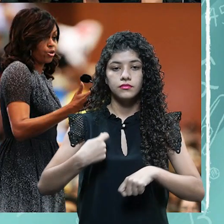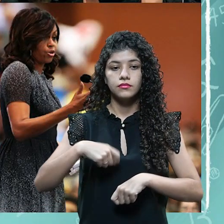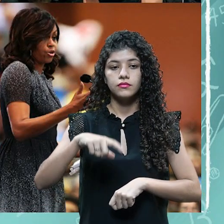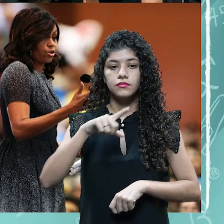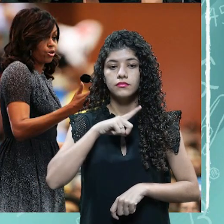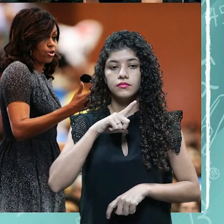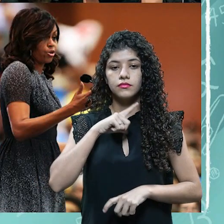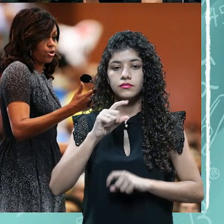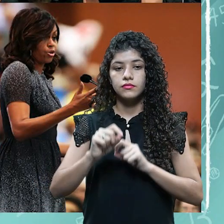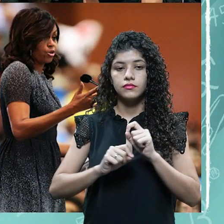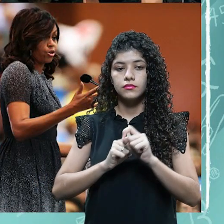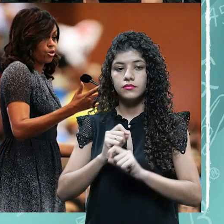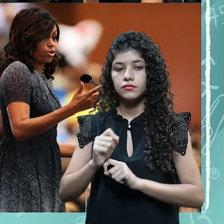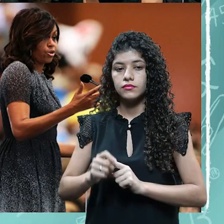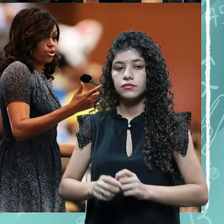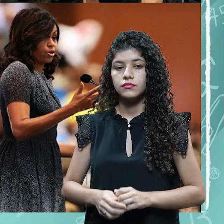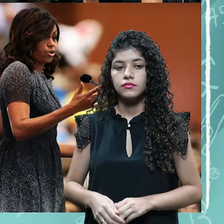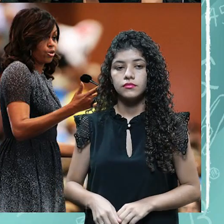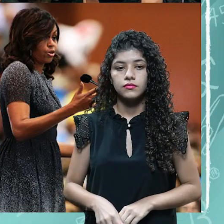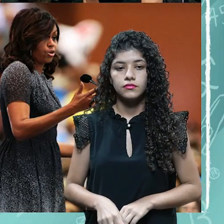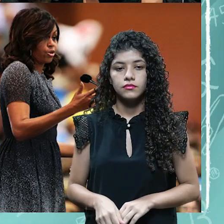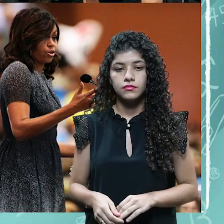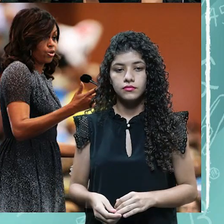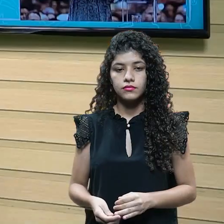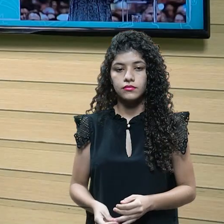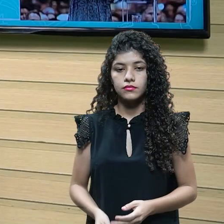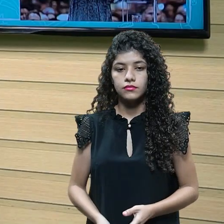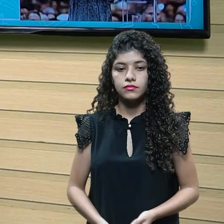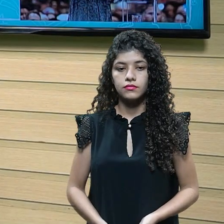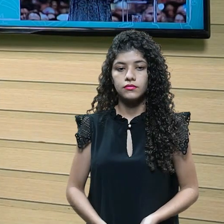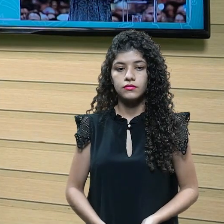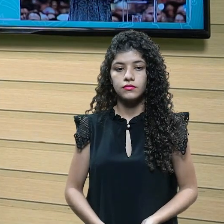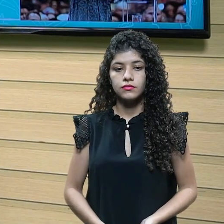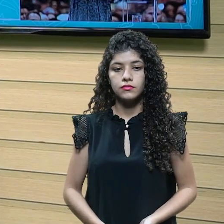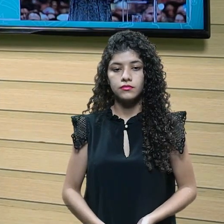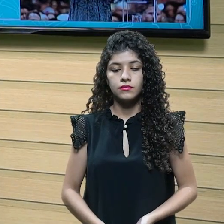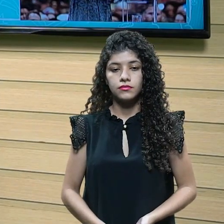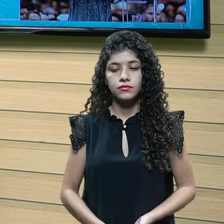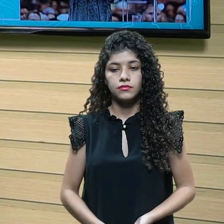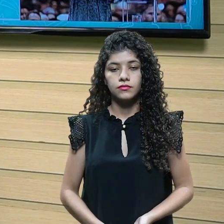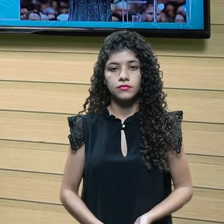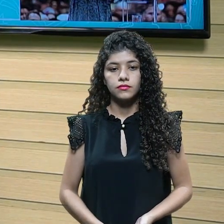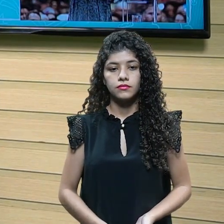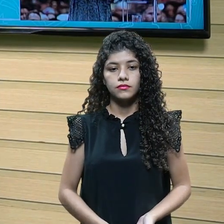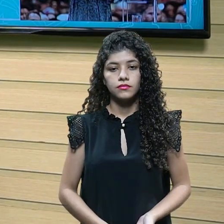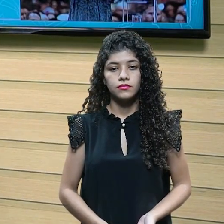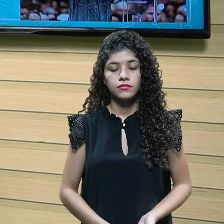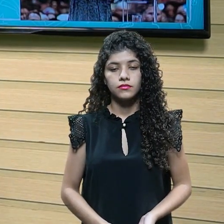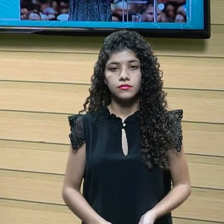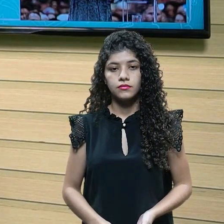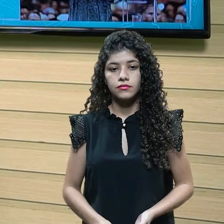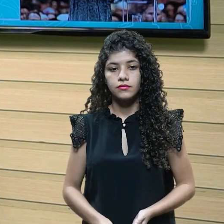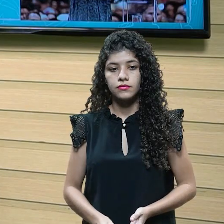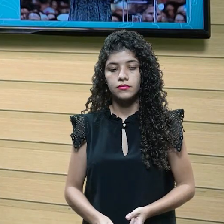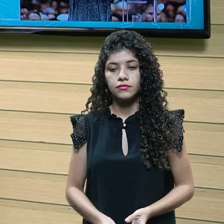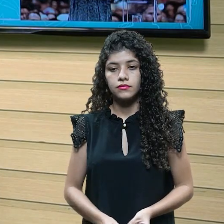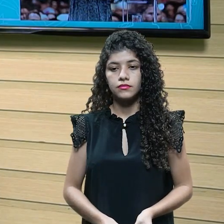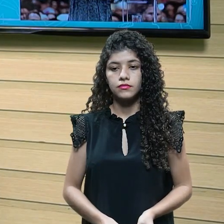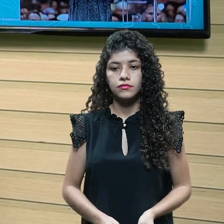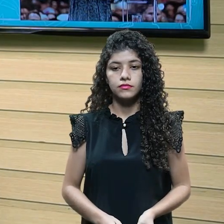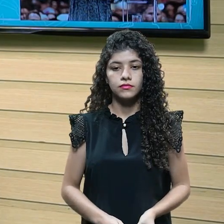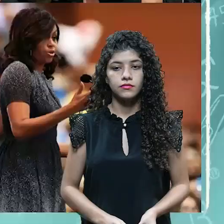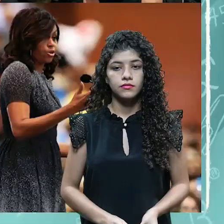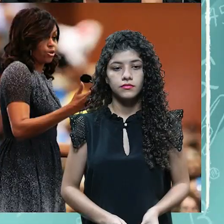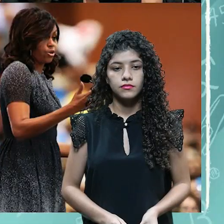que também ser generoso com os homenageados. Quem é a vai homenagear? É um professor? Então, a gente tem que pensar bem